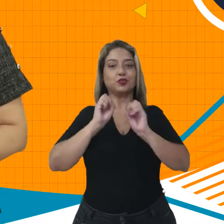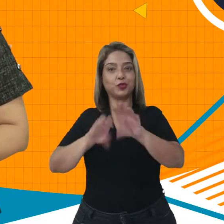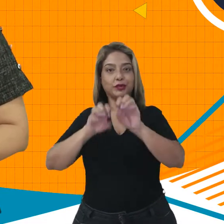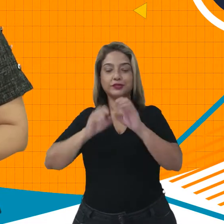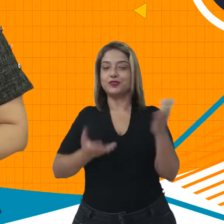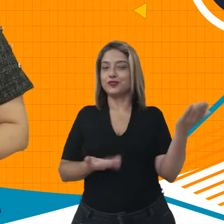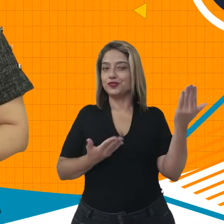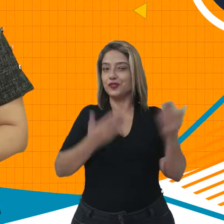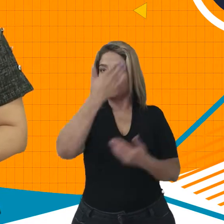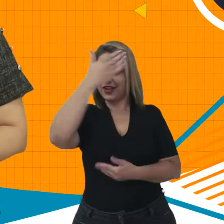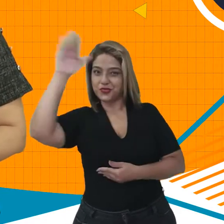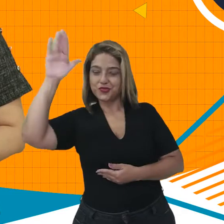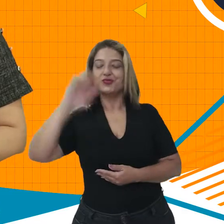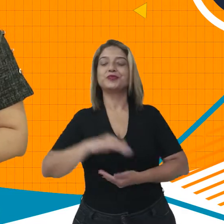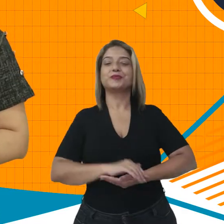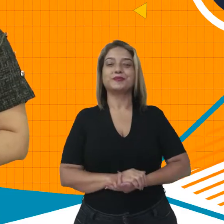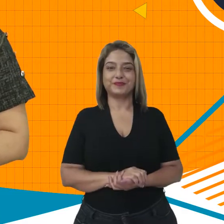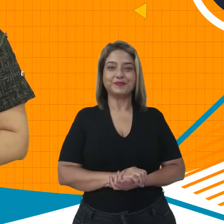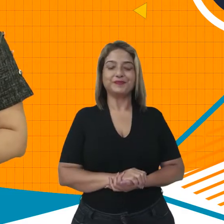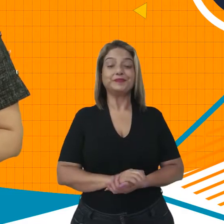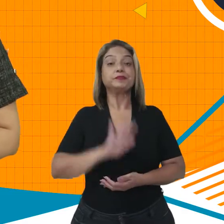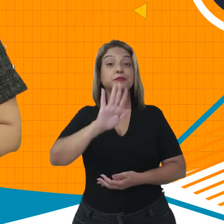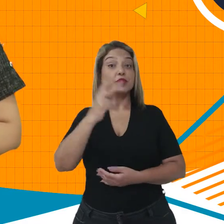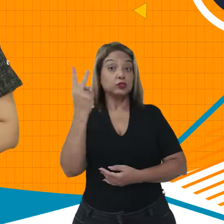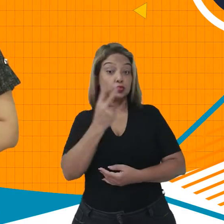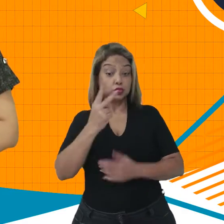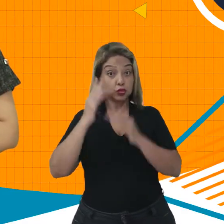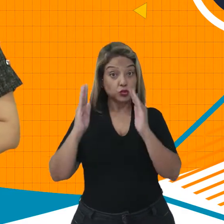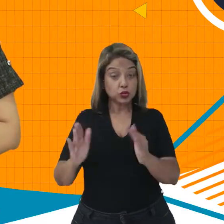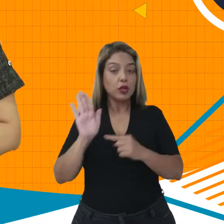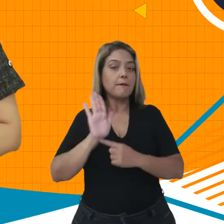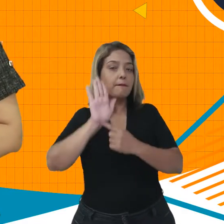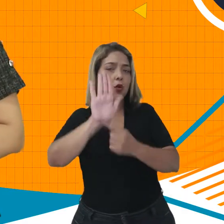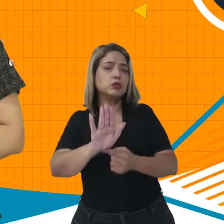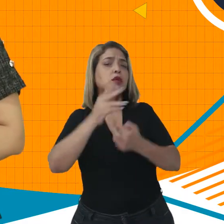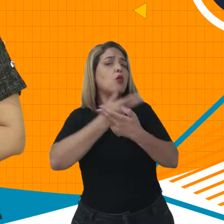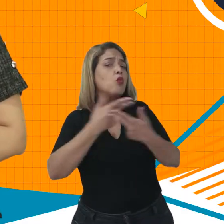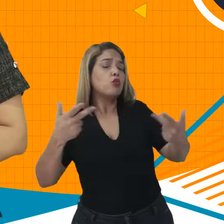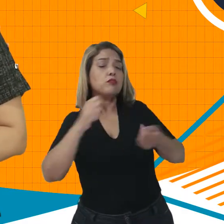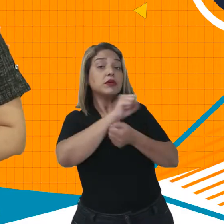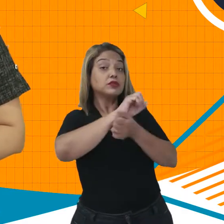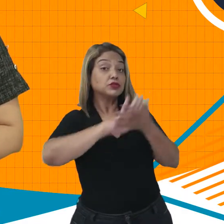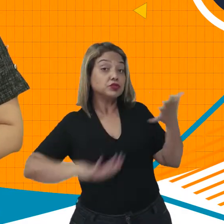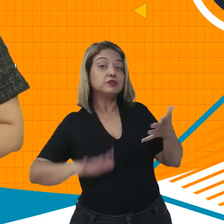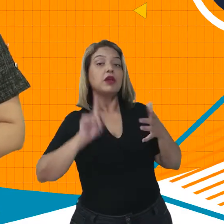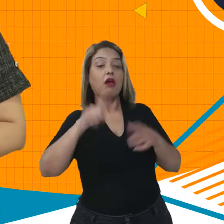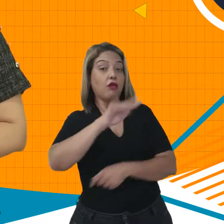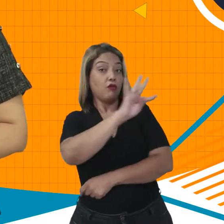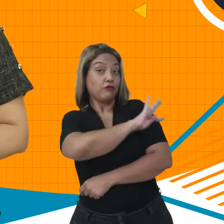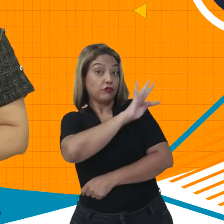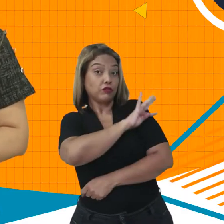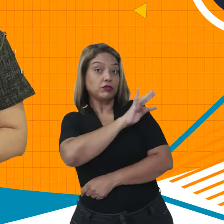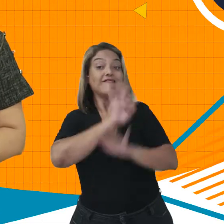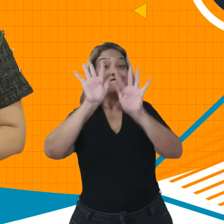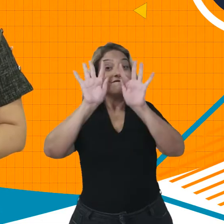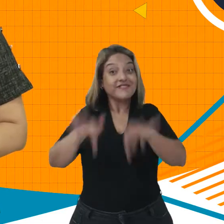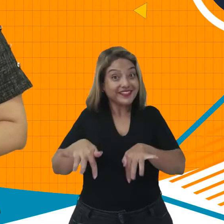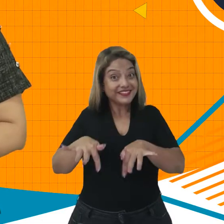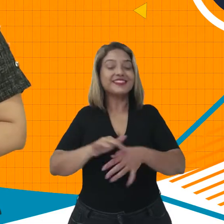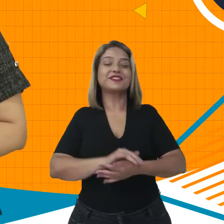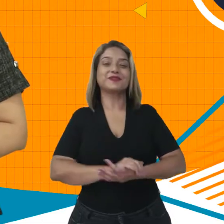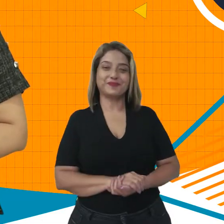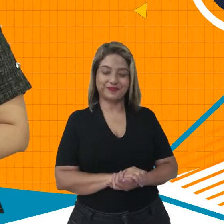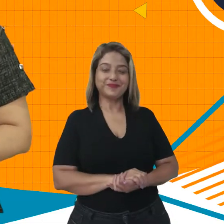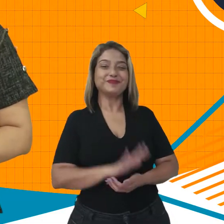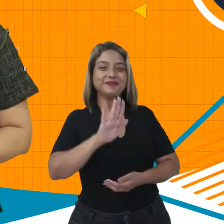Educação de Jovens e Adultos, a EJA. Já no segundo bloco vamos apresentar algumas atividades do Ensino Fundamental anos